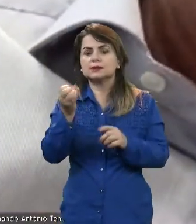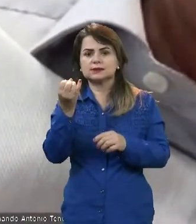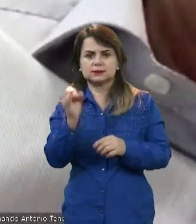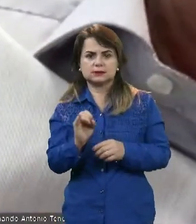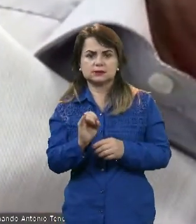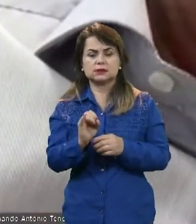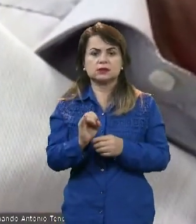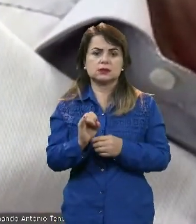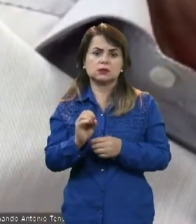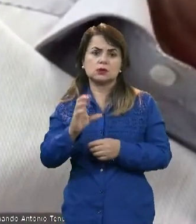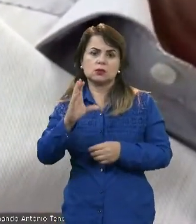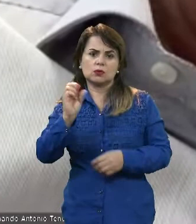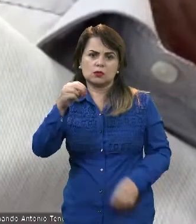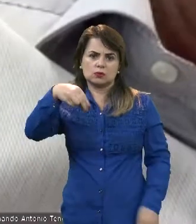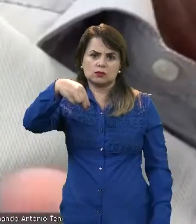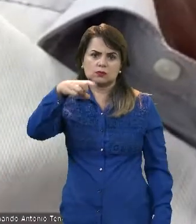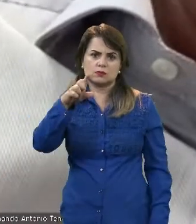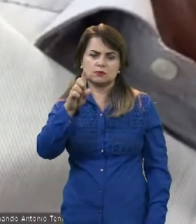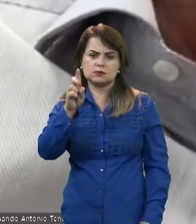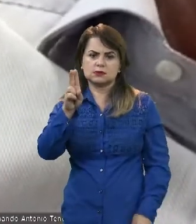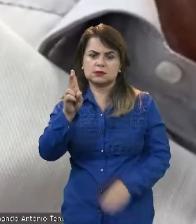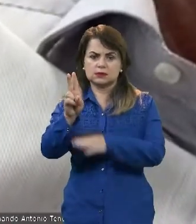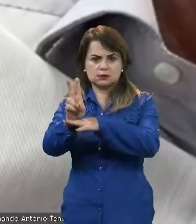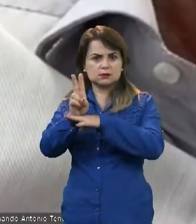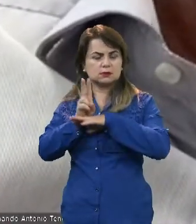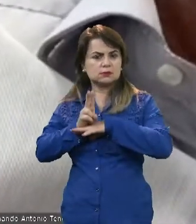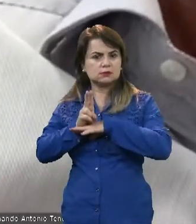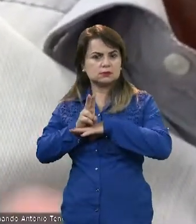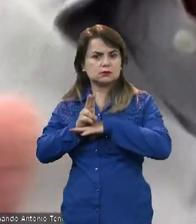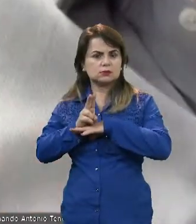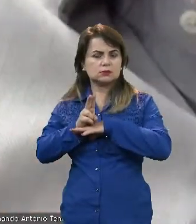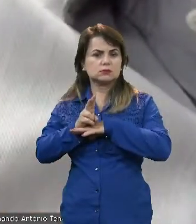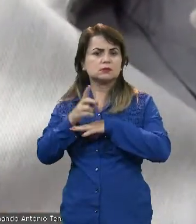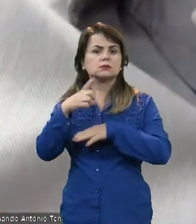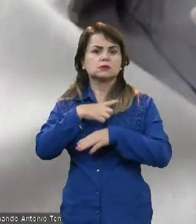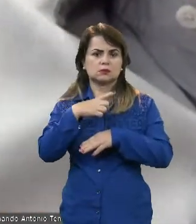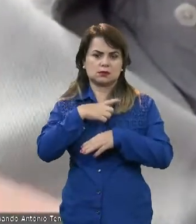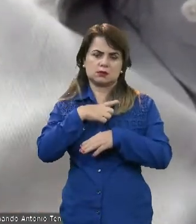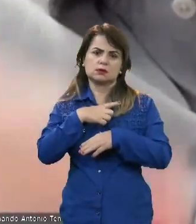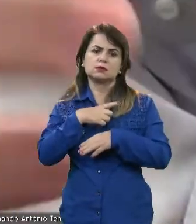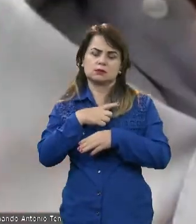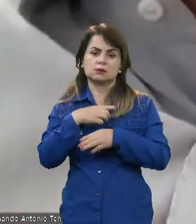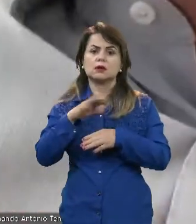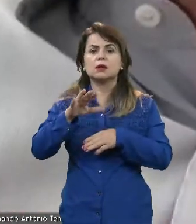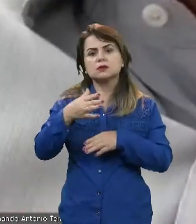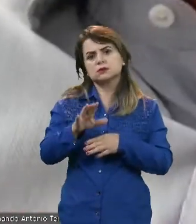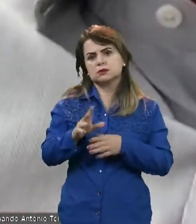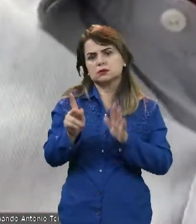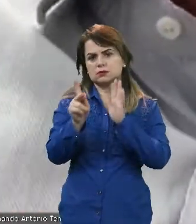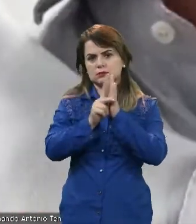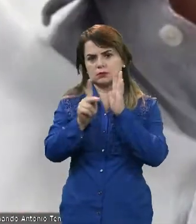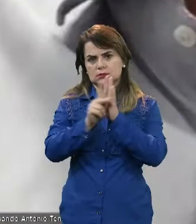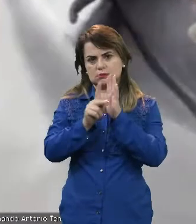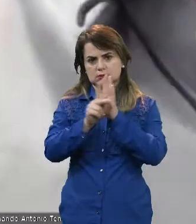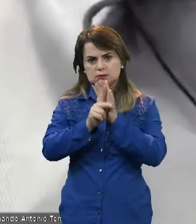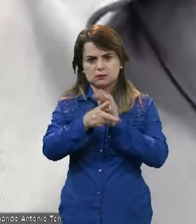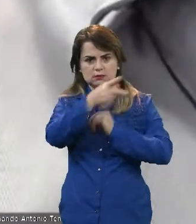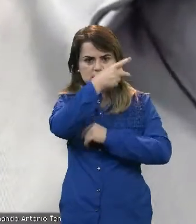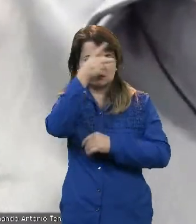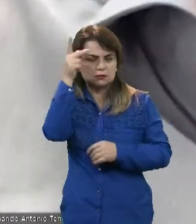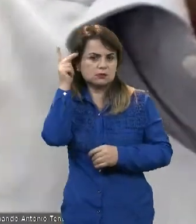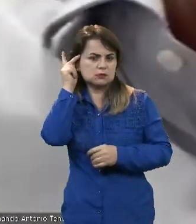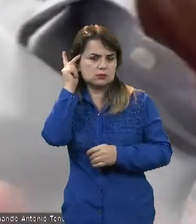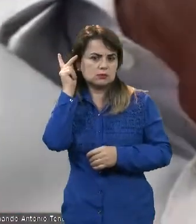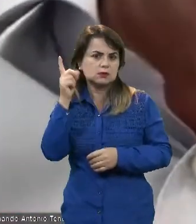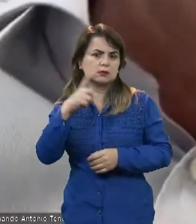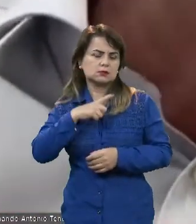crédito. E, por sua vez, tem características pessoais que você vai colocar uma